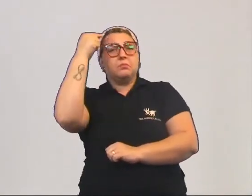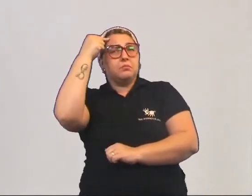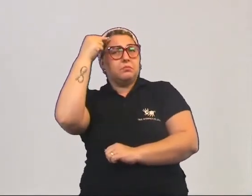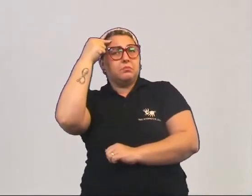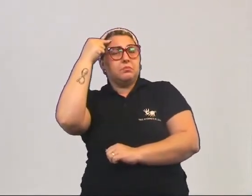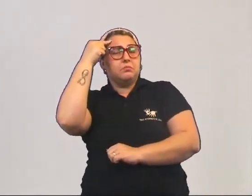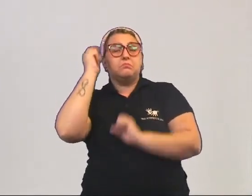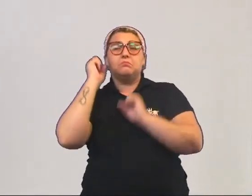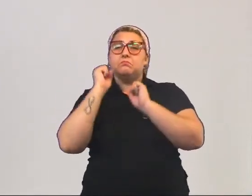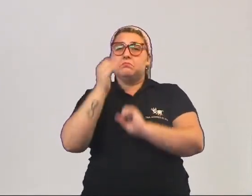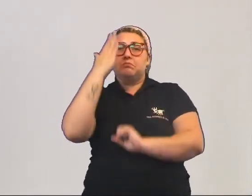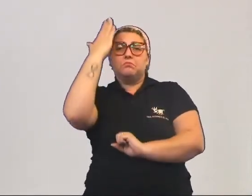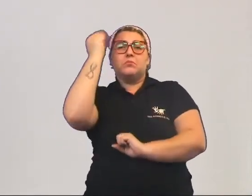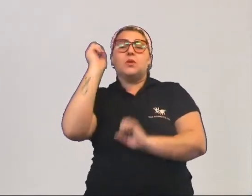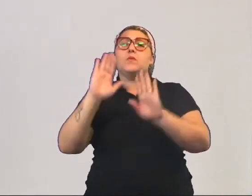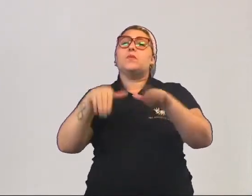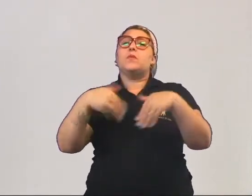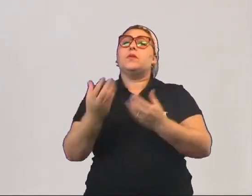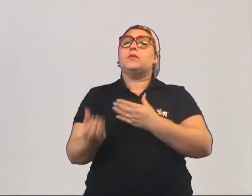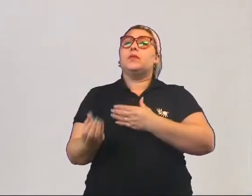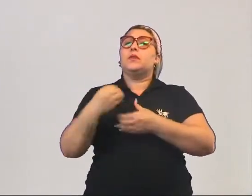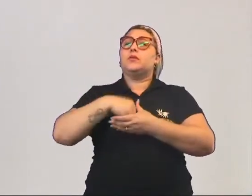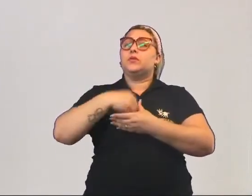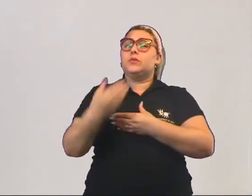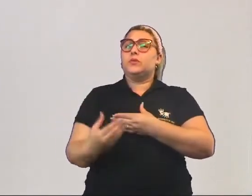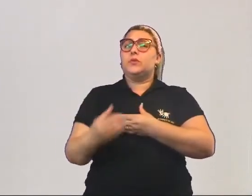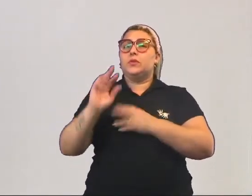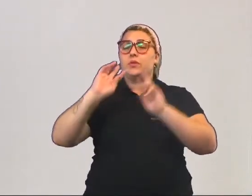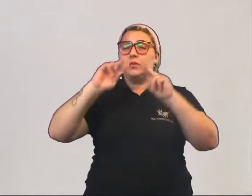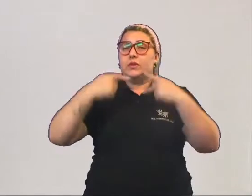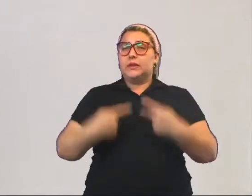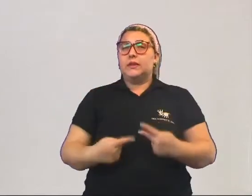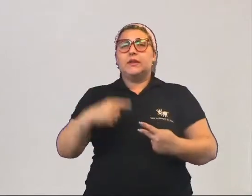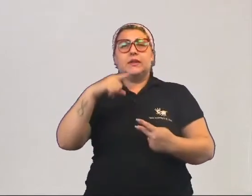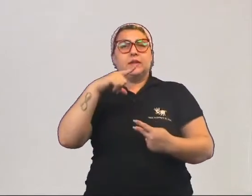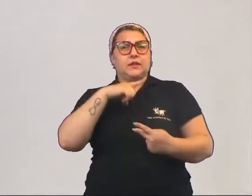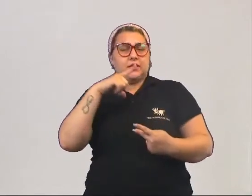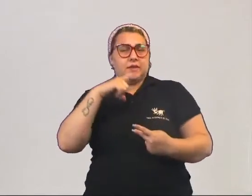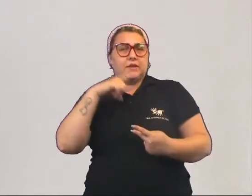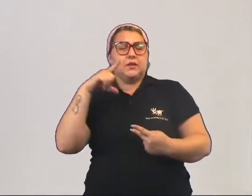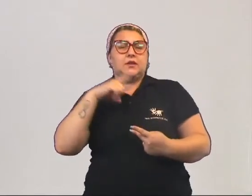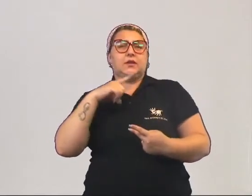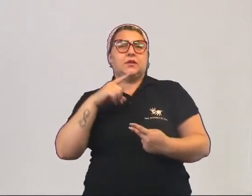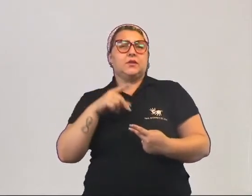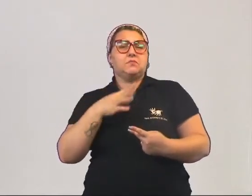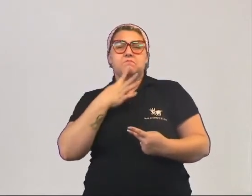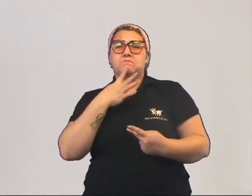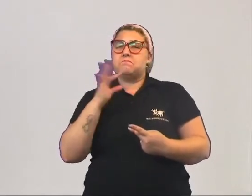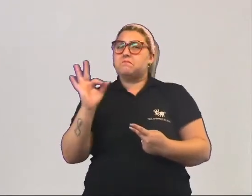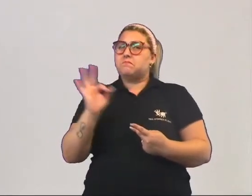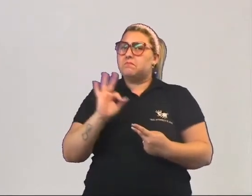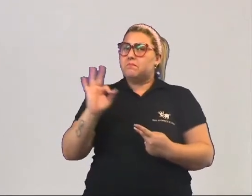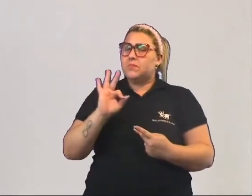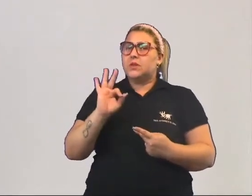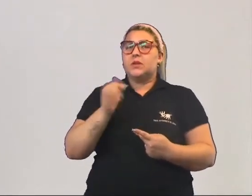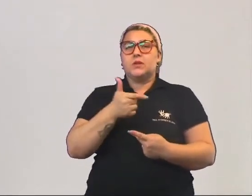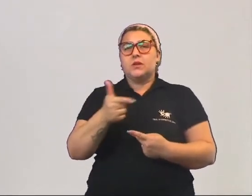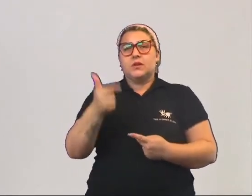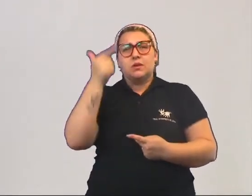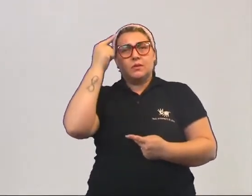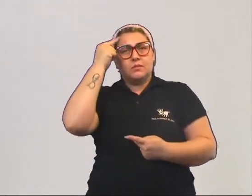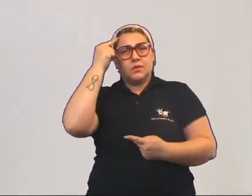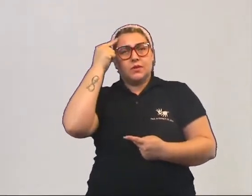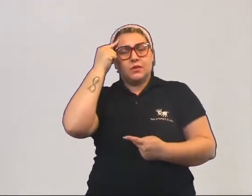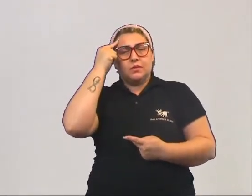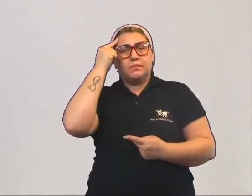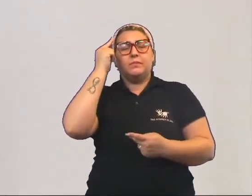irracional, você pode saber quais são as atitudes dele. O ser humano, às vezes, tem reações que a gente desconhece, são irracionais.